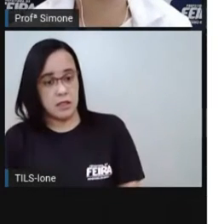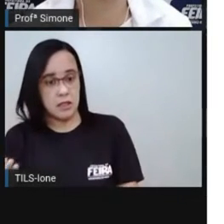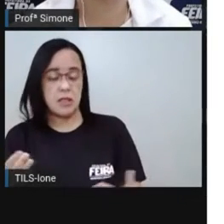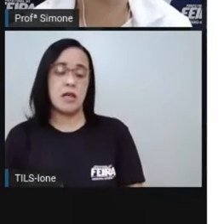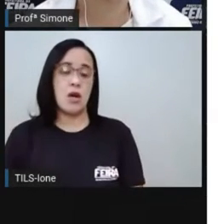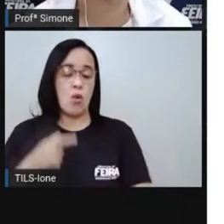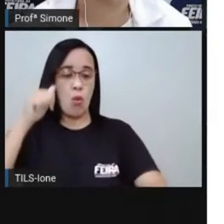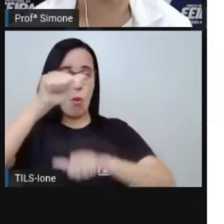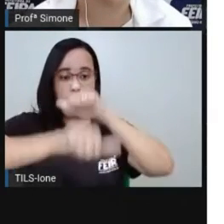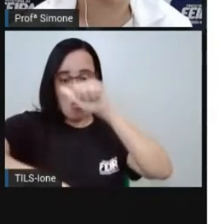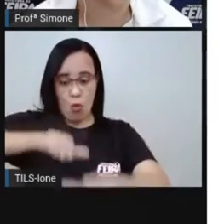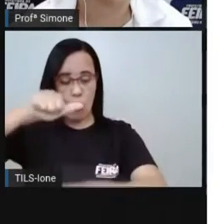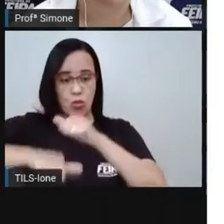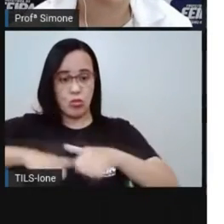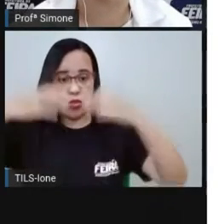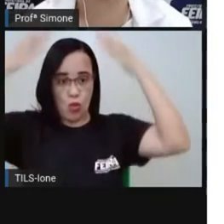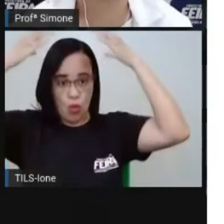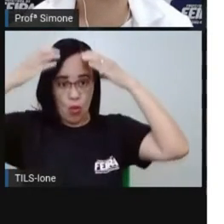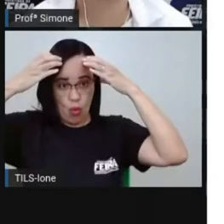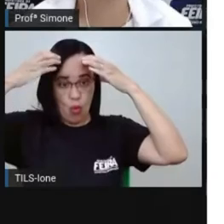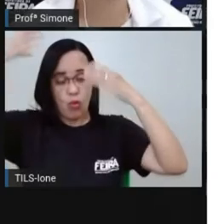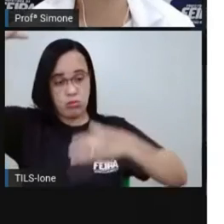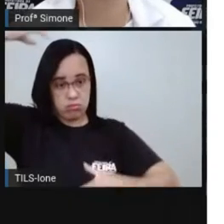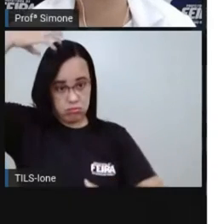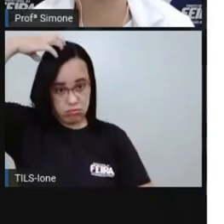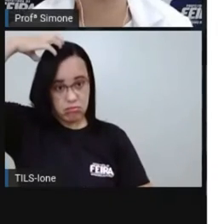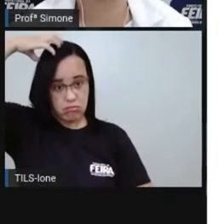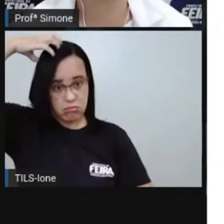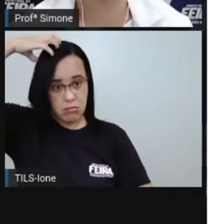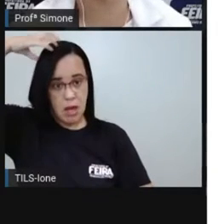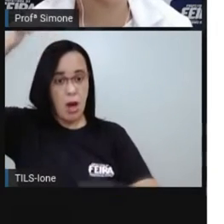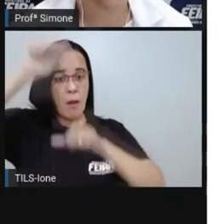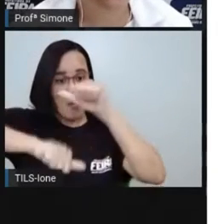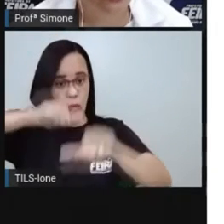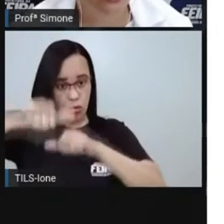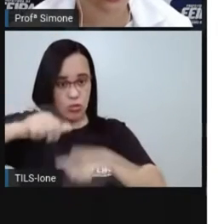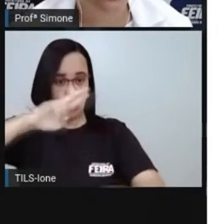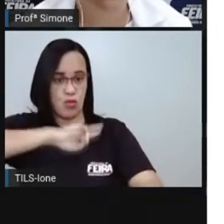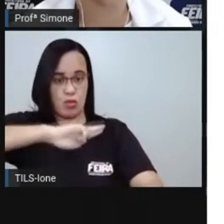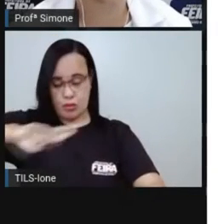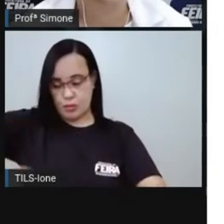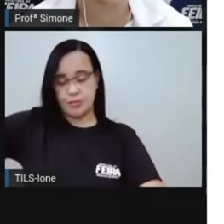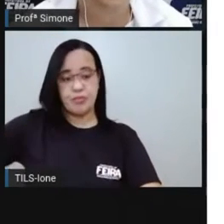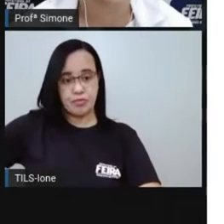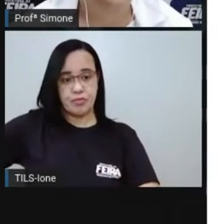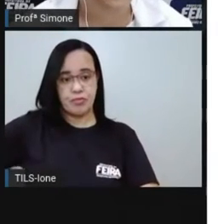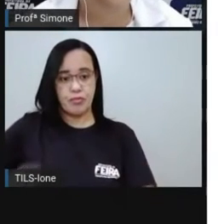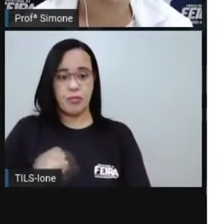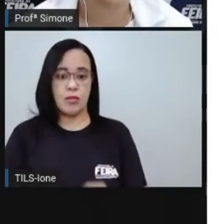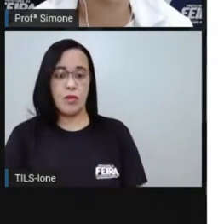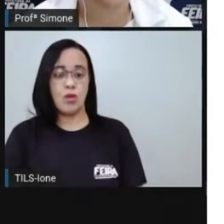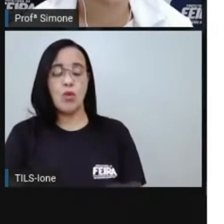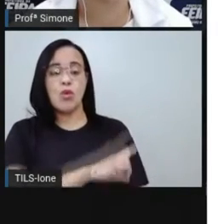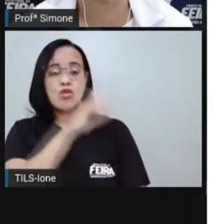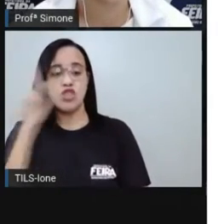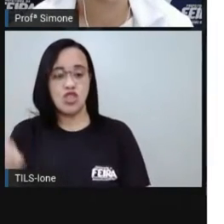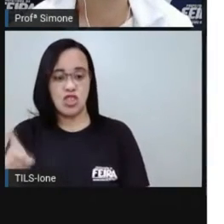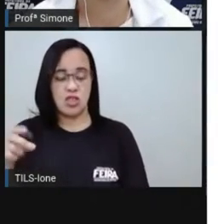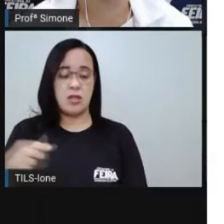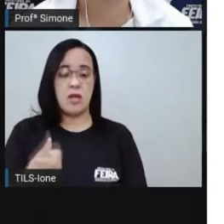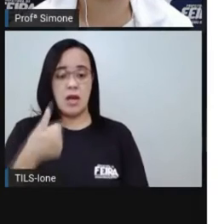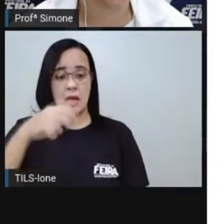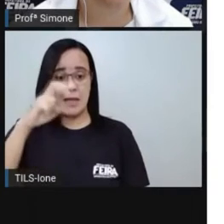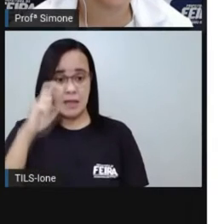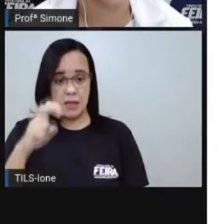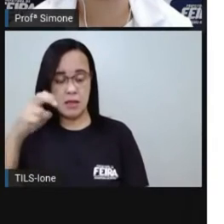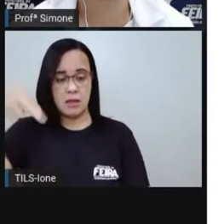desde 1839, desde o dia 15 de novembro de 1889, até a atualidade, é